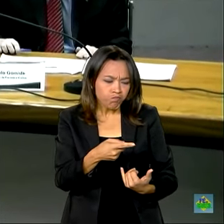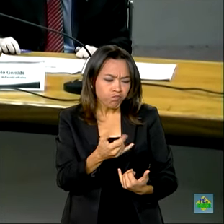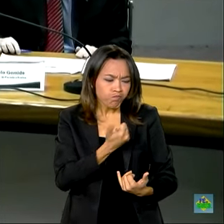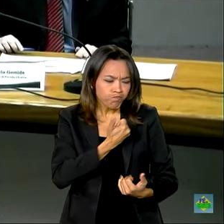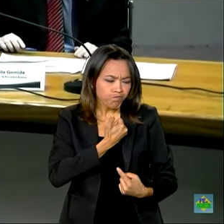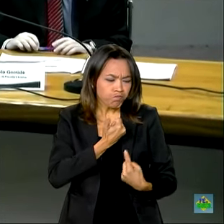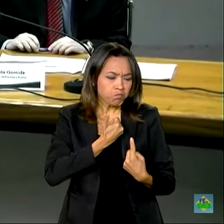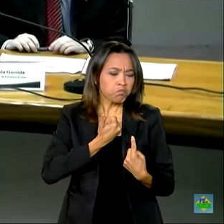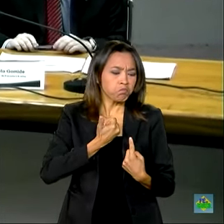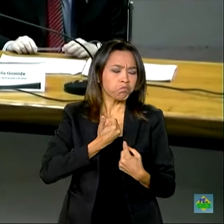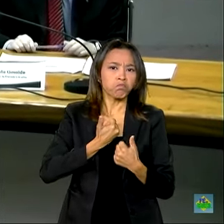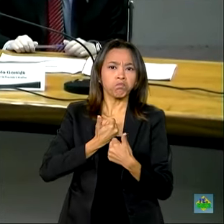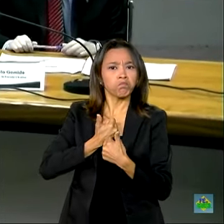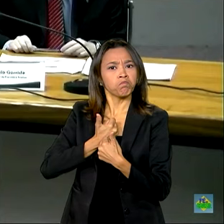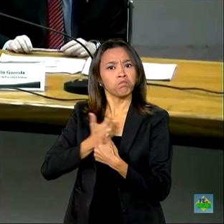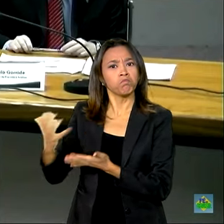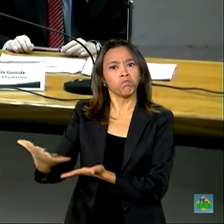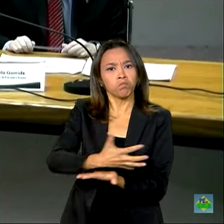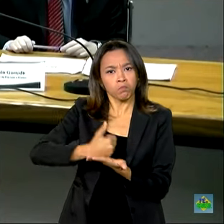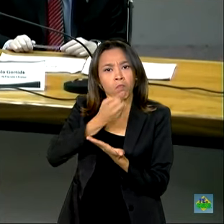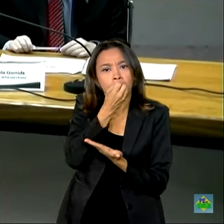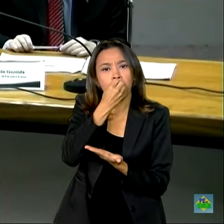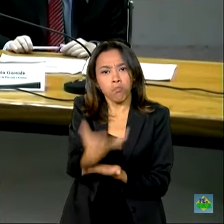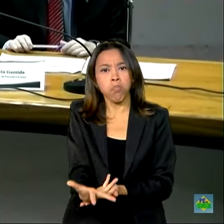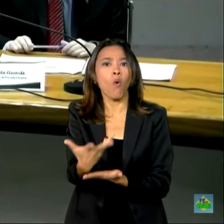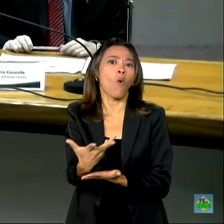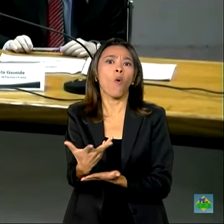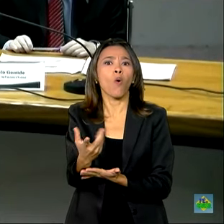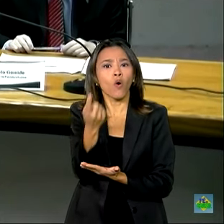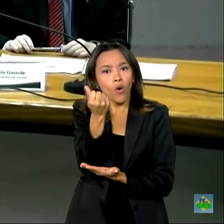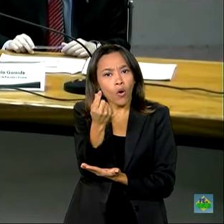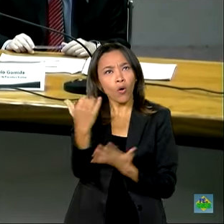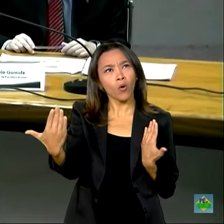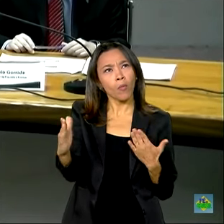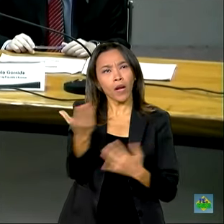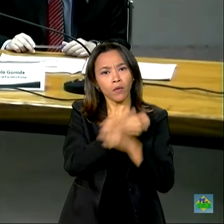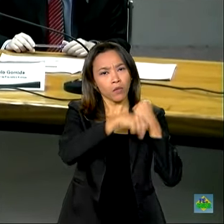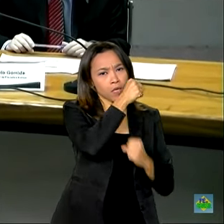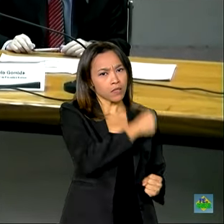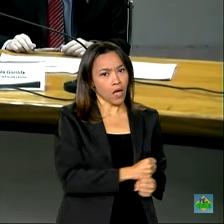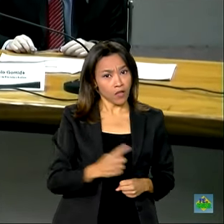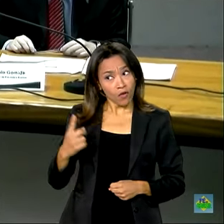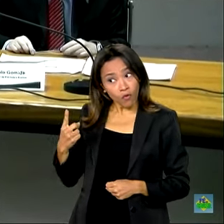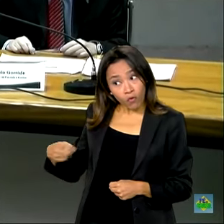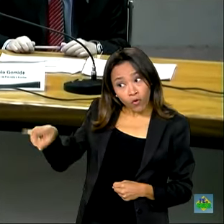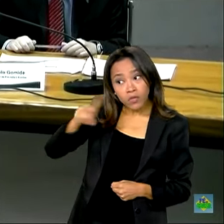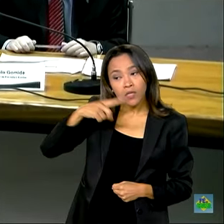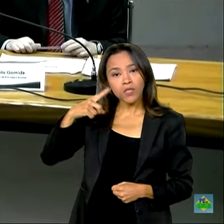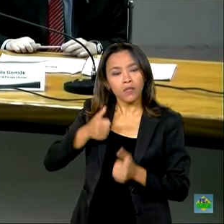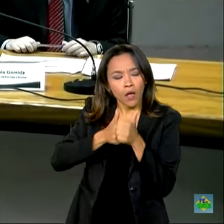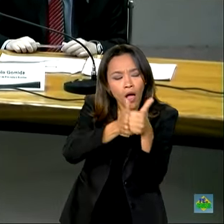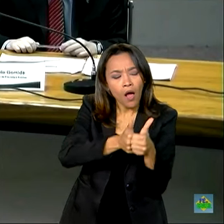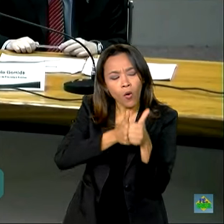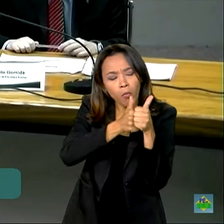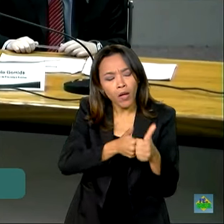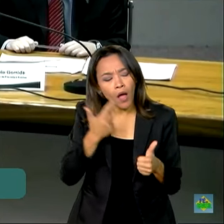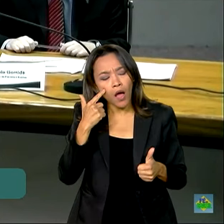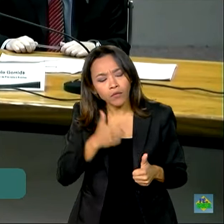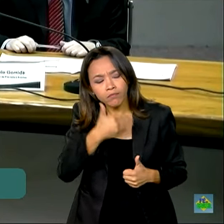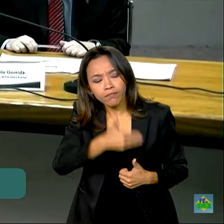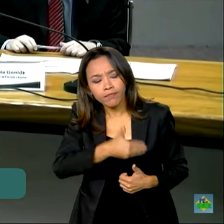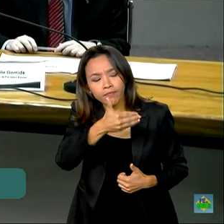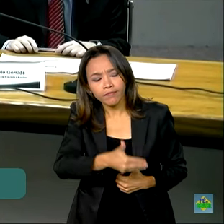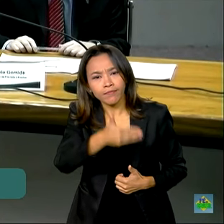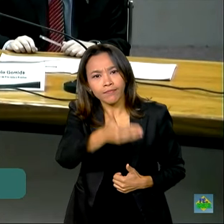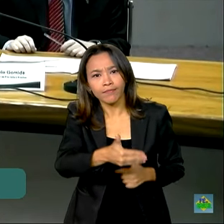explicação para o crescimento da arrecadação na comparação com o ano passado. Vocês têm acompanhado a trajetória. Como eu acabei de mencionar,